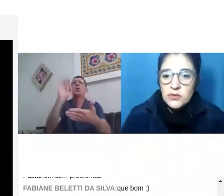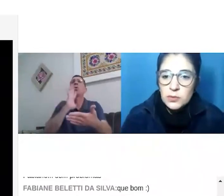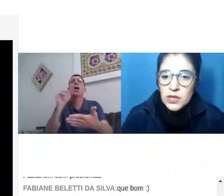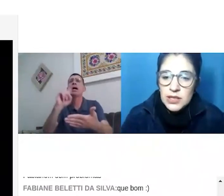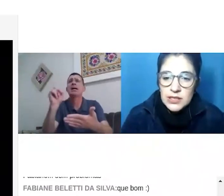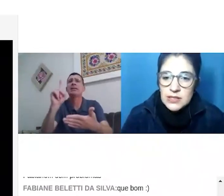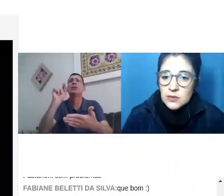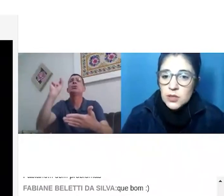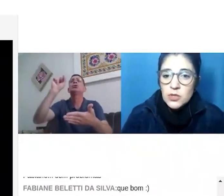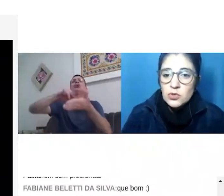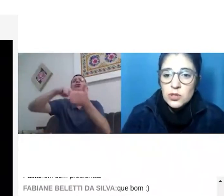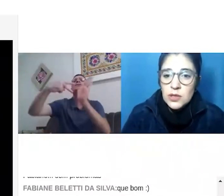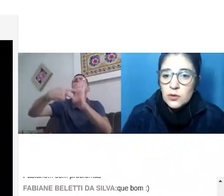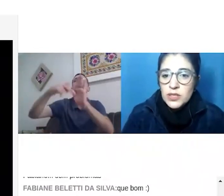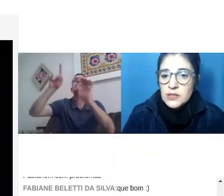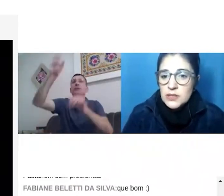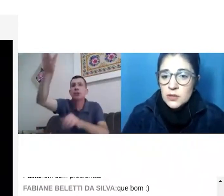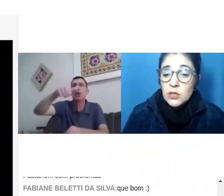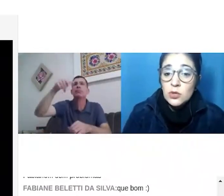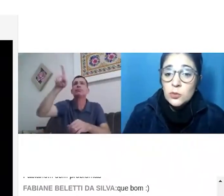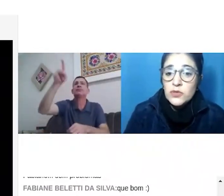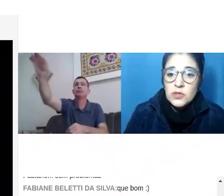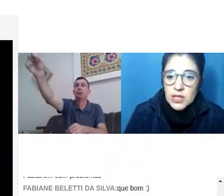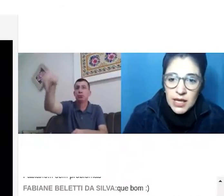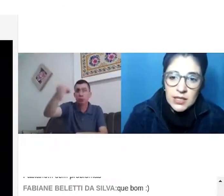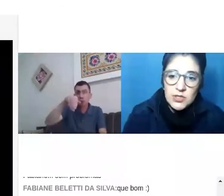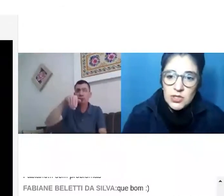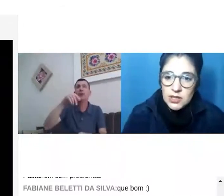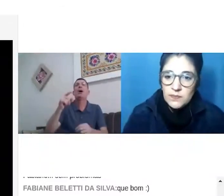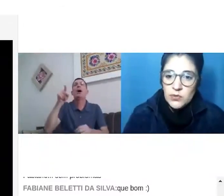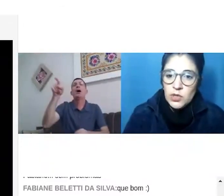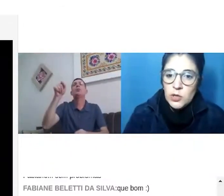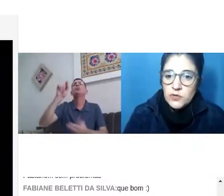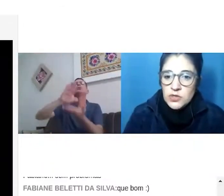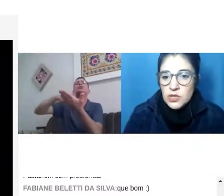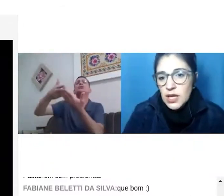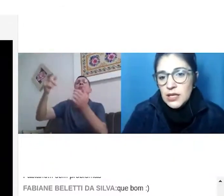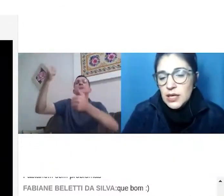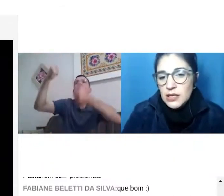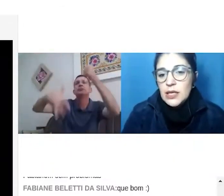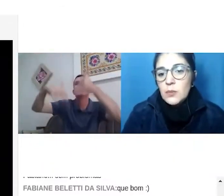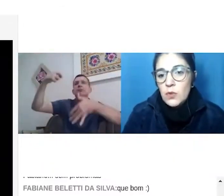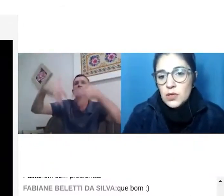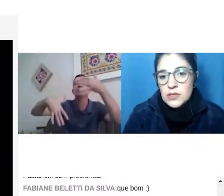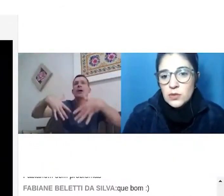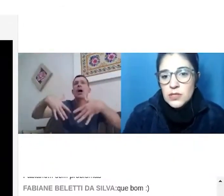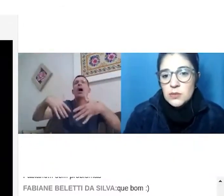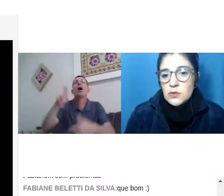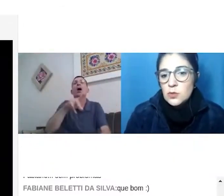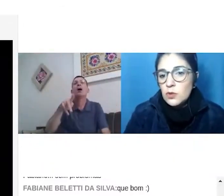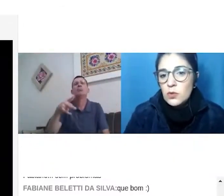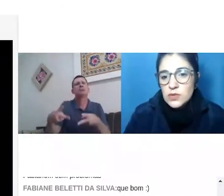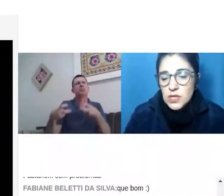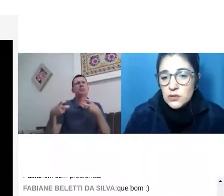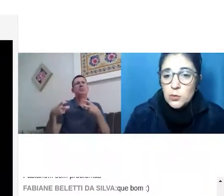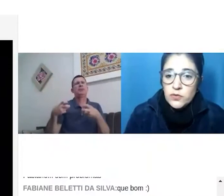como está formulada a questão não ajuda na compreensão do que o professor quer que ele diga. O que o professor quer que ele mostre conhecimento